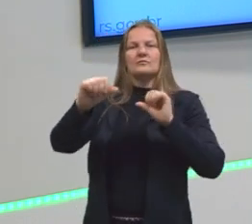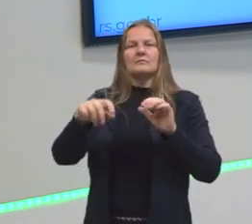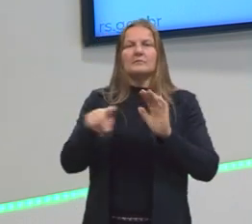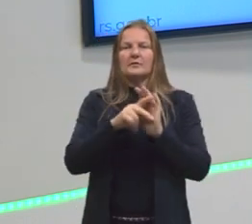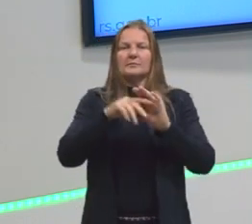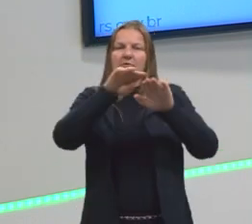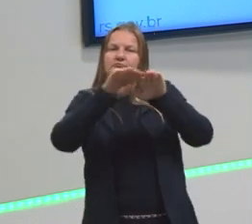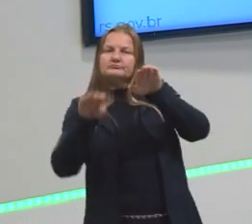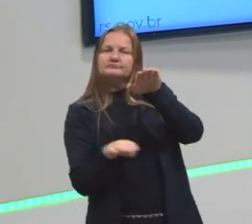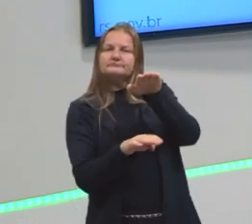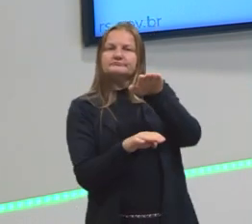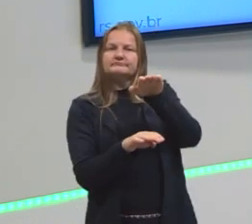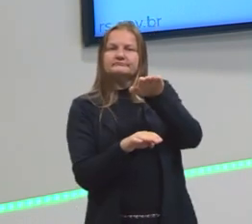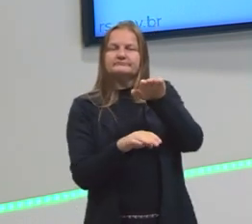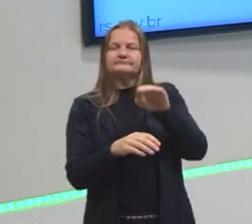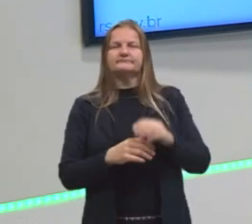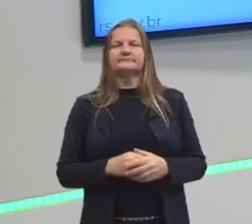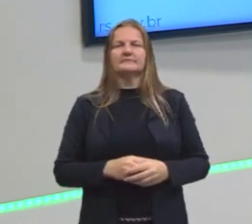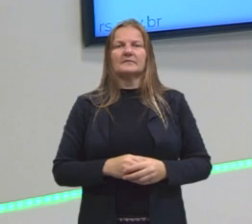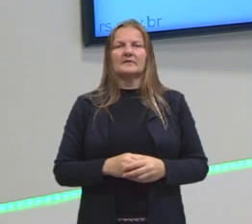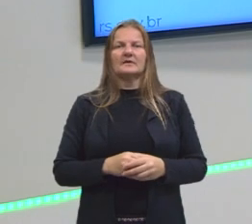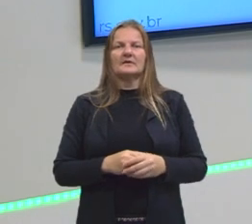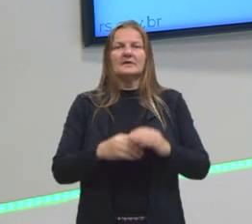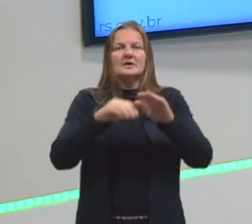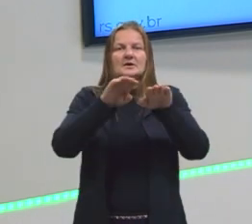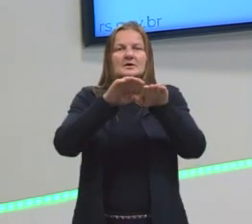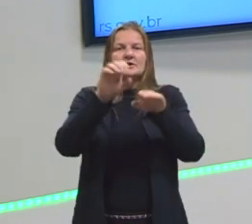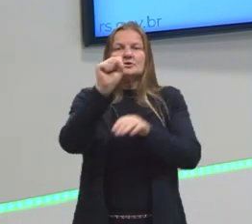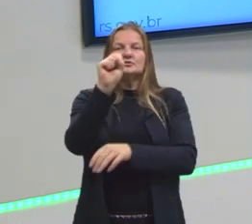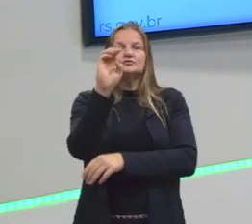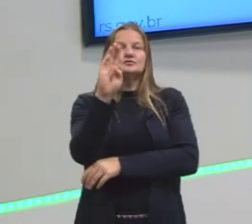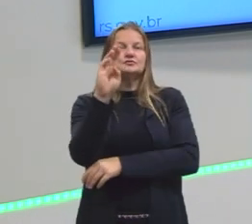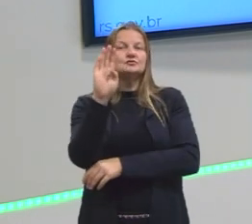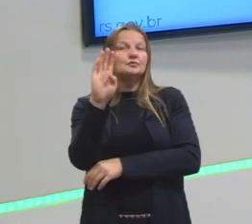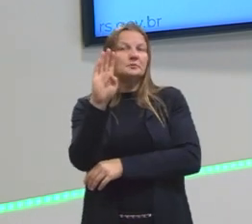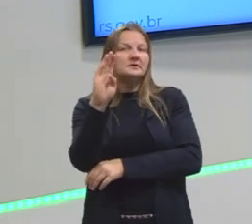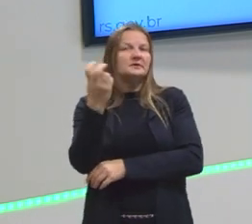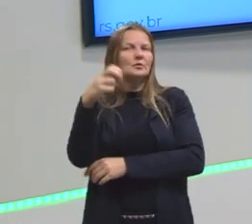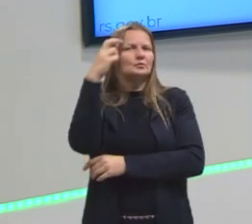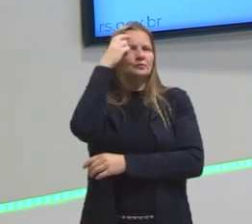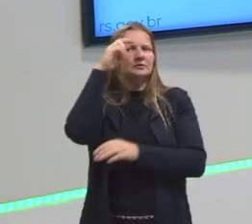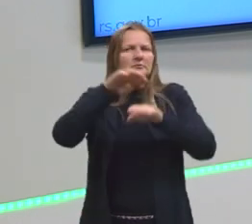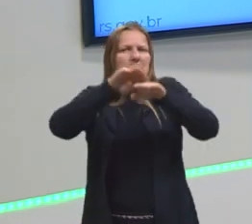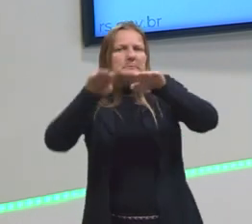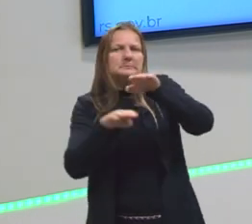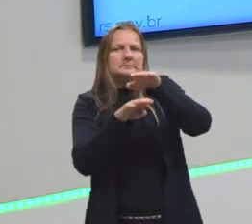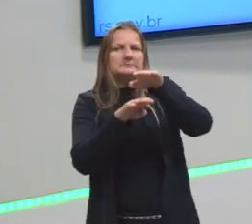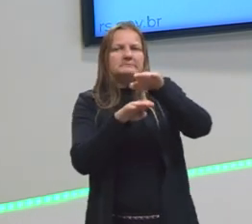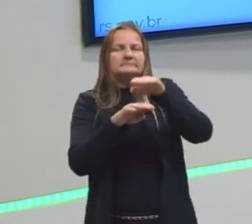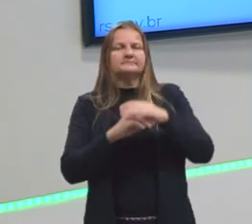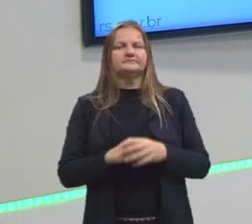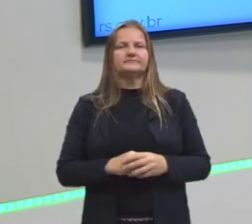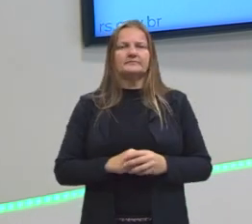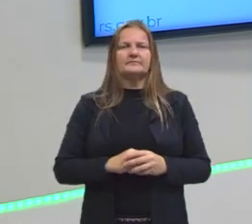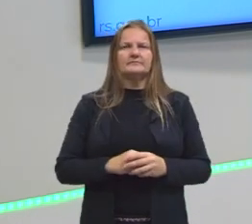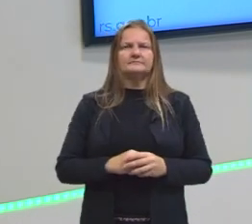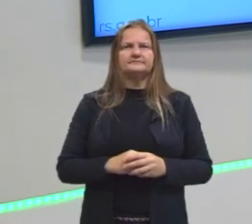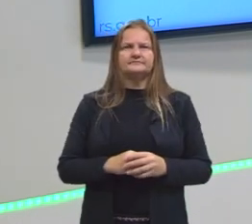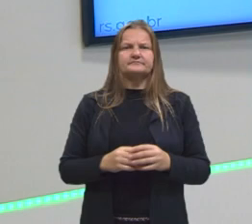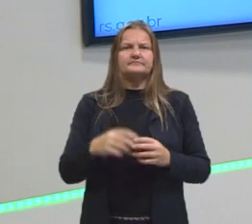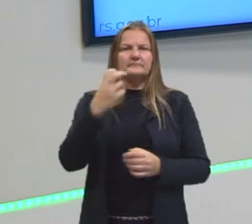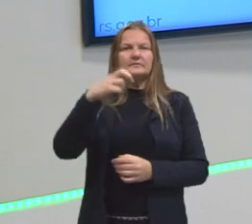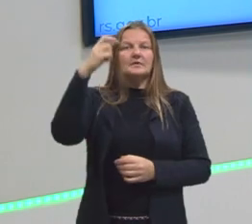própria cultura. Poderíamos até questionar esse termo subcultura, mas é assim que é tratado. Então, é uma cultura,